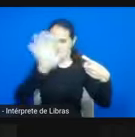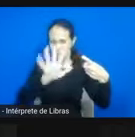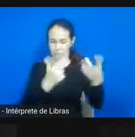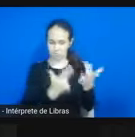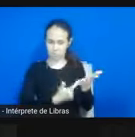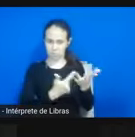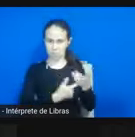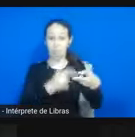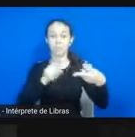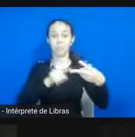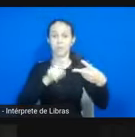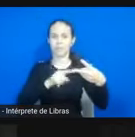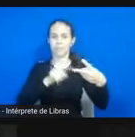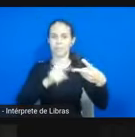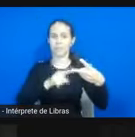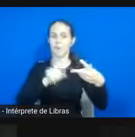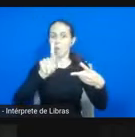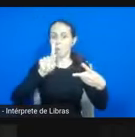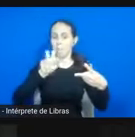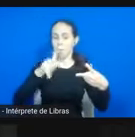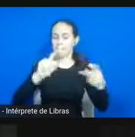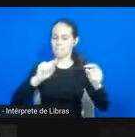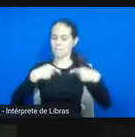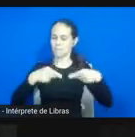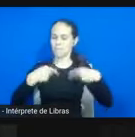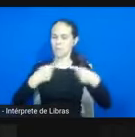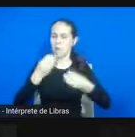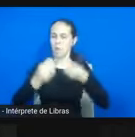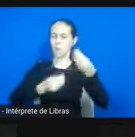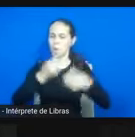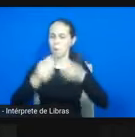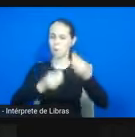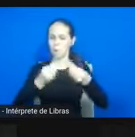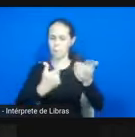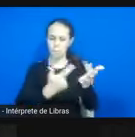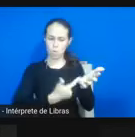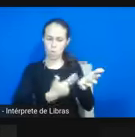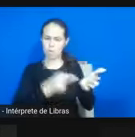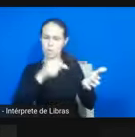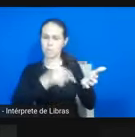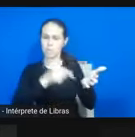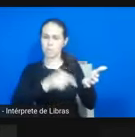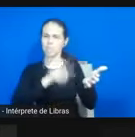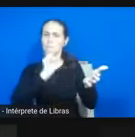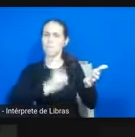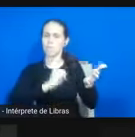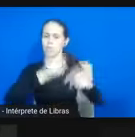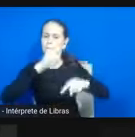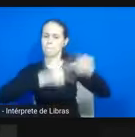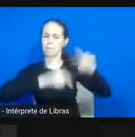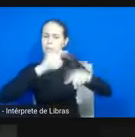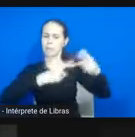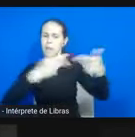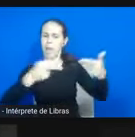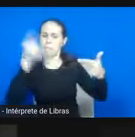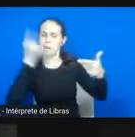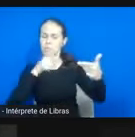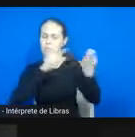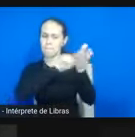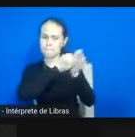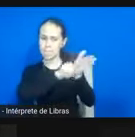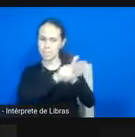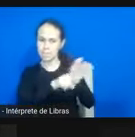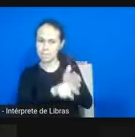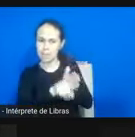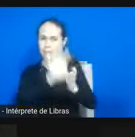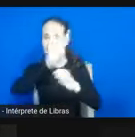provocada pelo JEPA a pensar como o livro pode ser um instrumento de apoio, pesquisa, planejamento para a sala de aula,